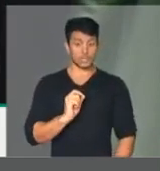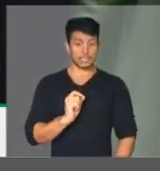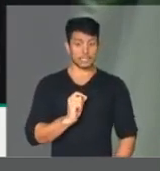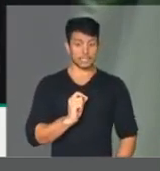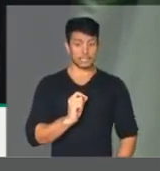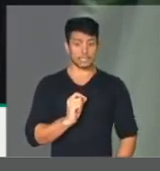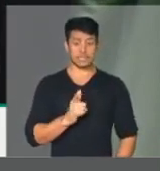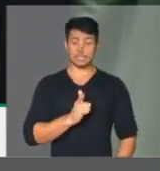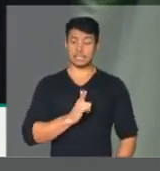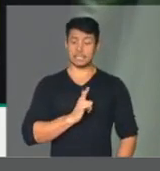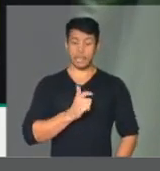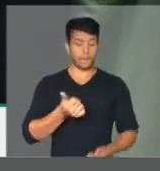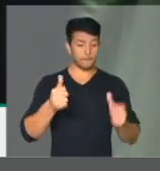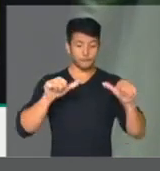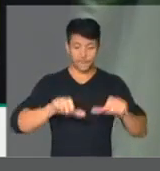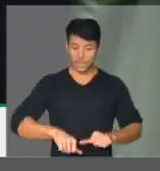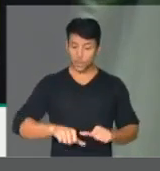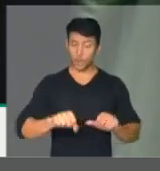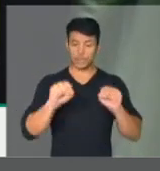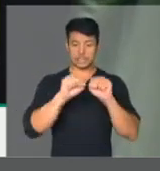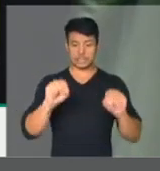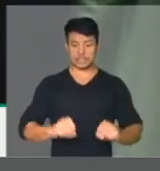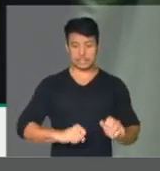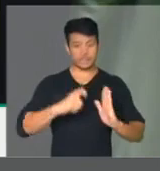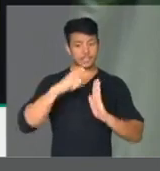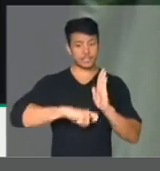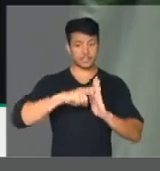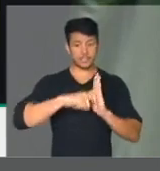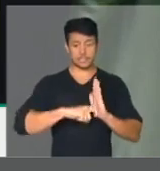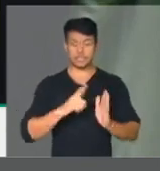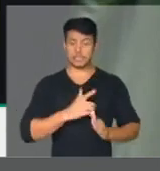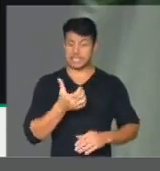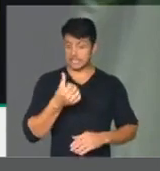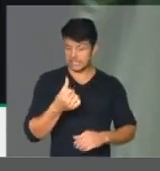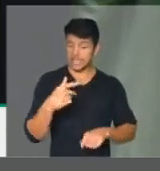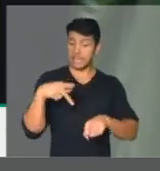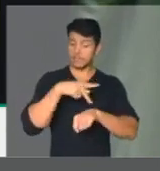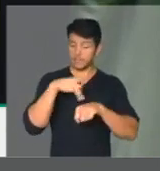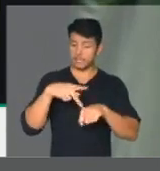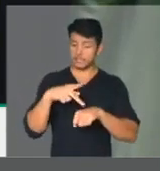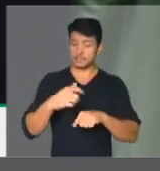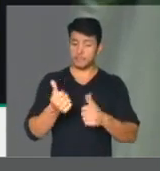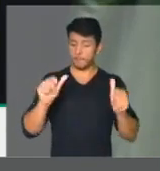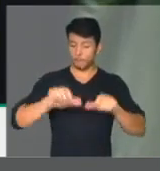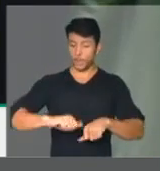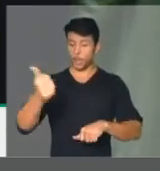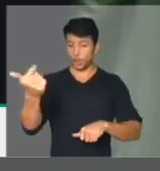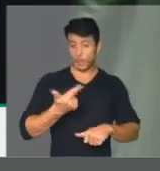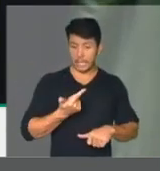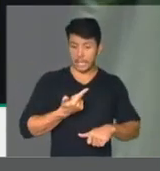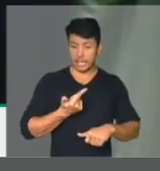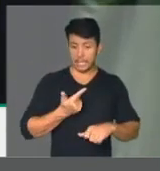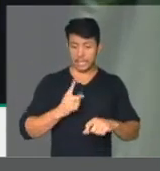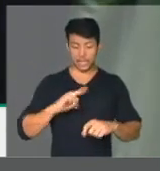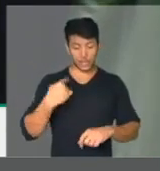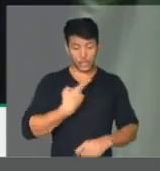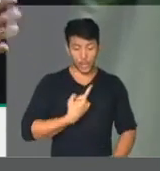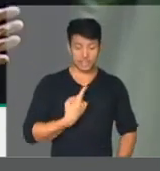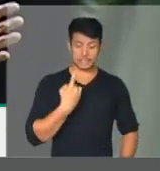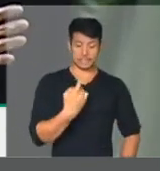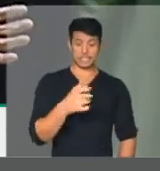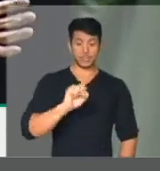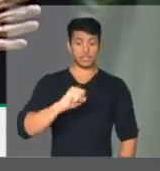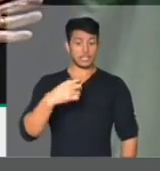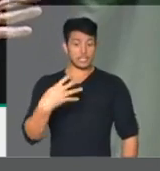pior sistema tributário do mundo, só tem seis países com sistema pior do que o nosso, o nosso